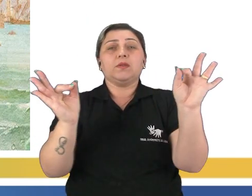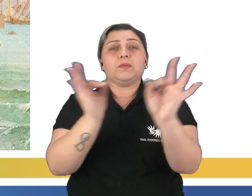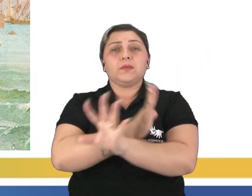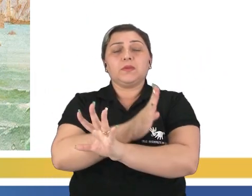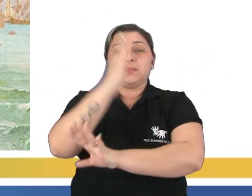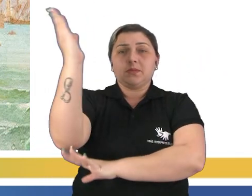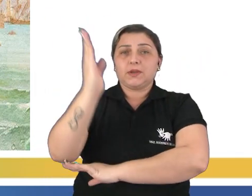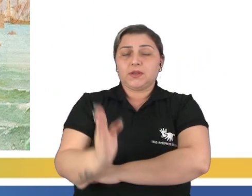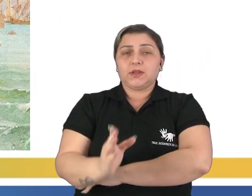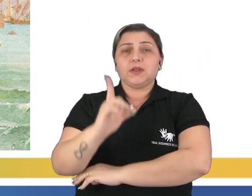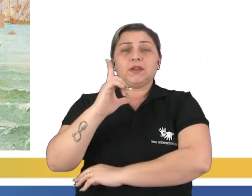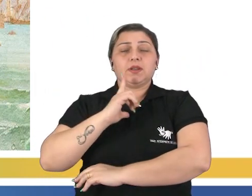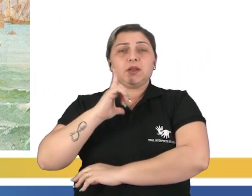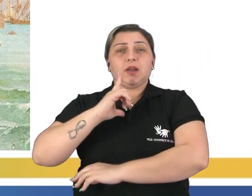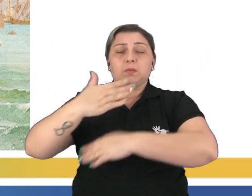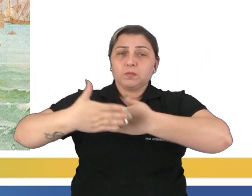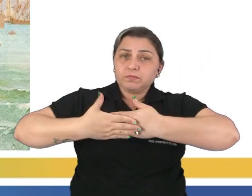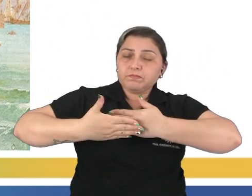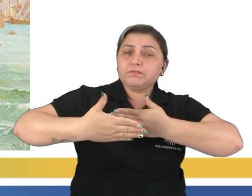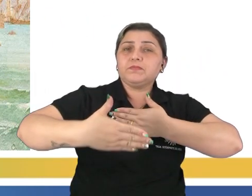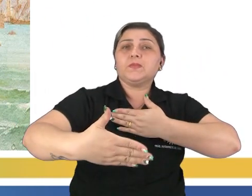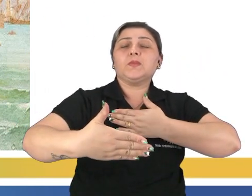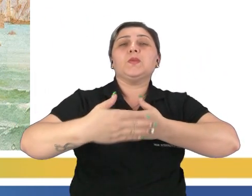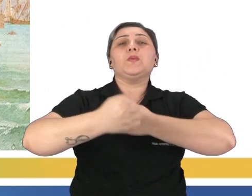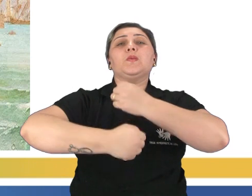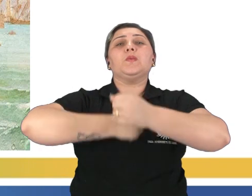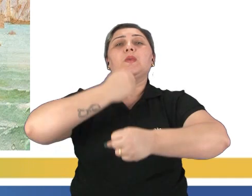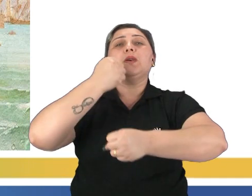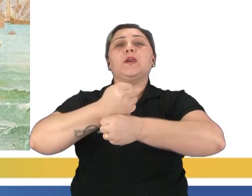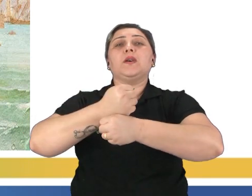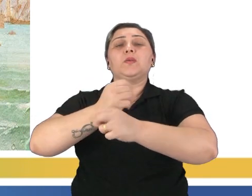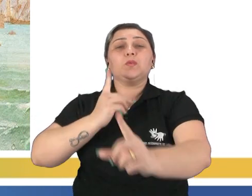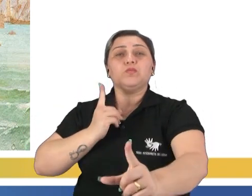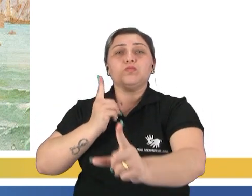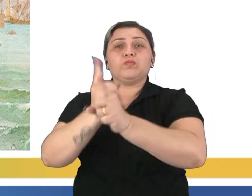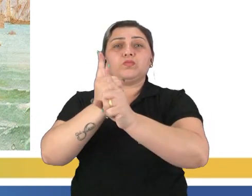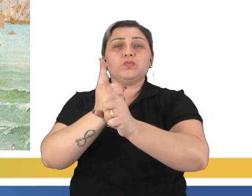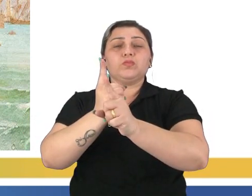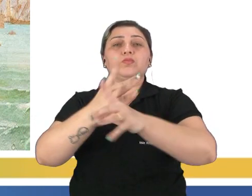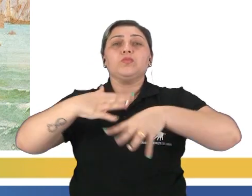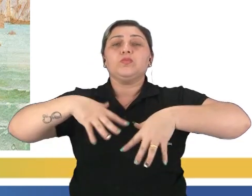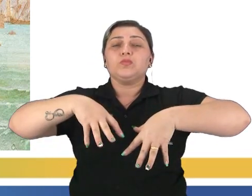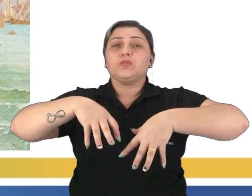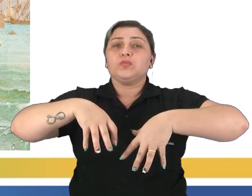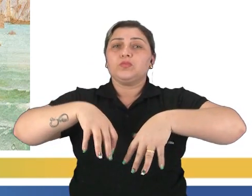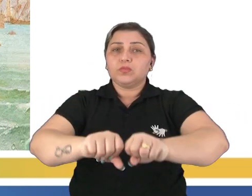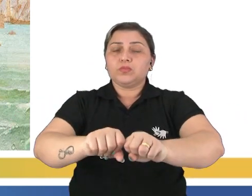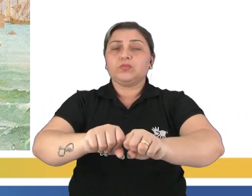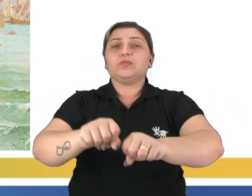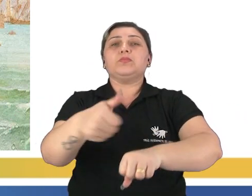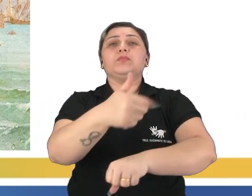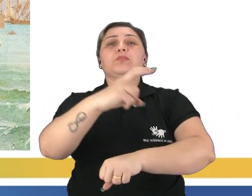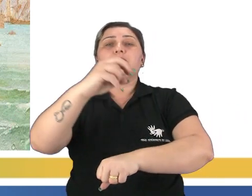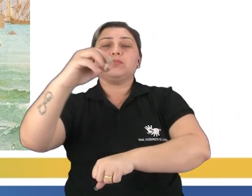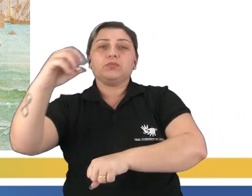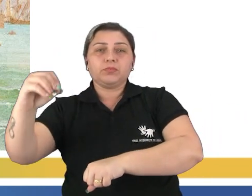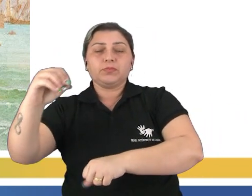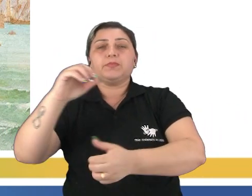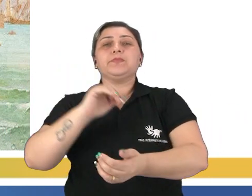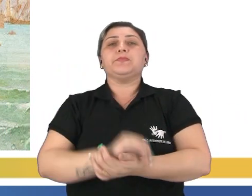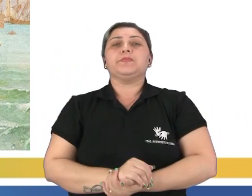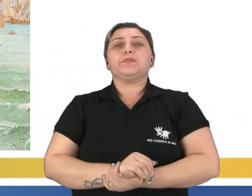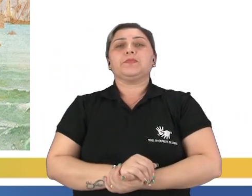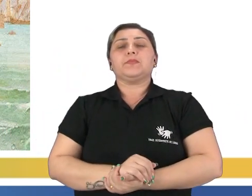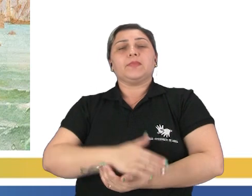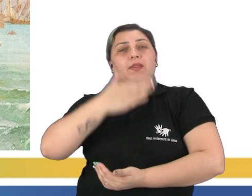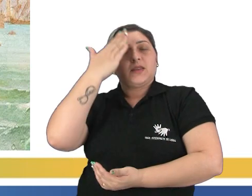Brasil, tendo como ponto de partida o ano do descobrimento, isto é, 1500. Entretanto,